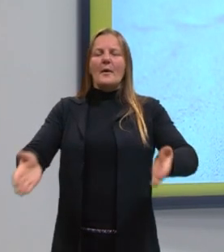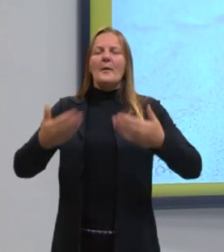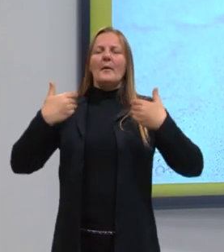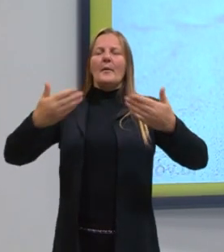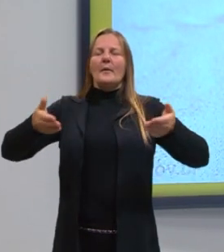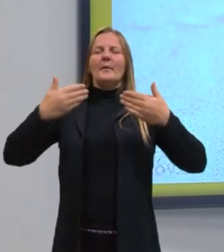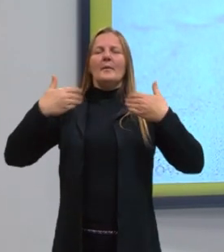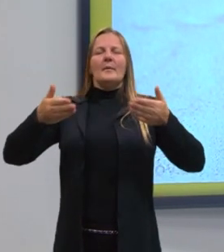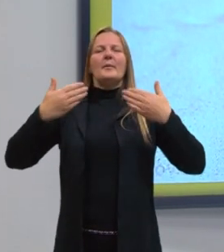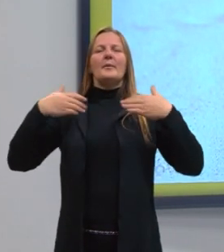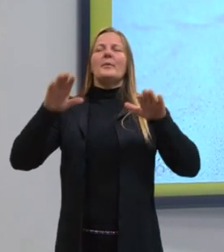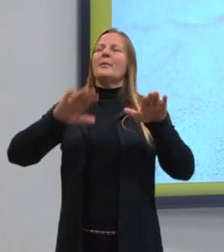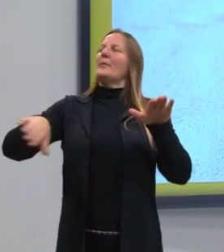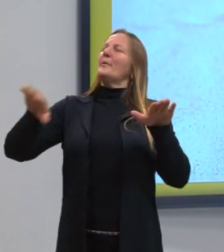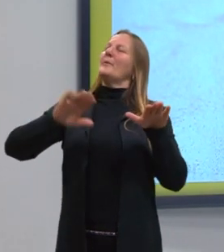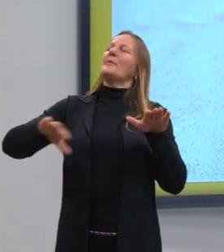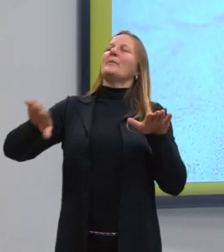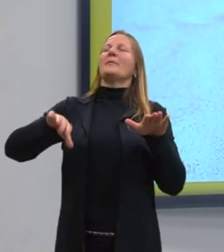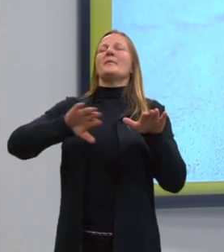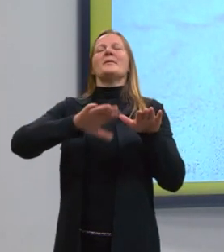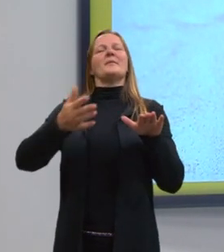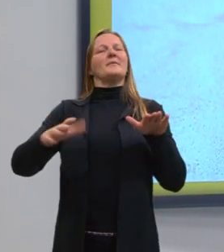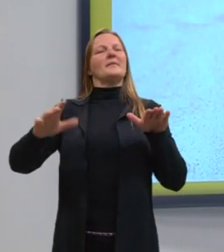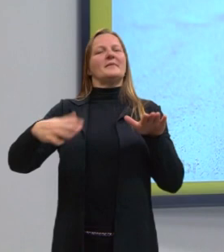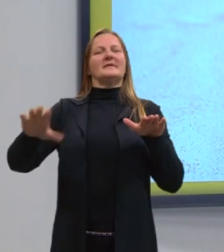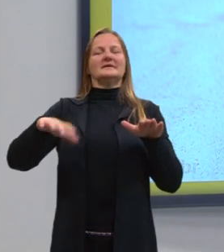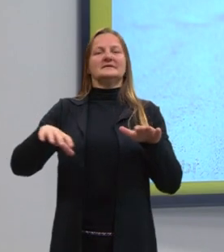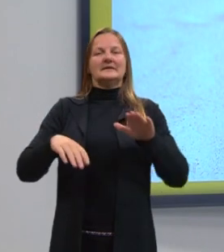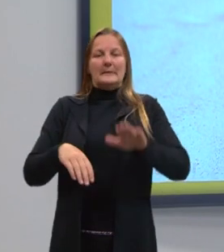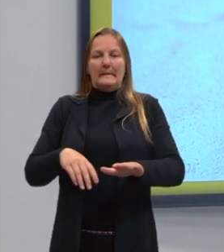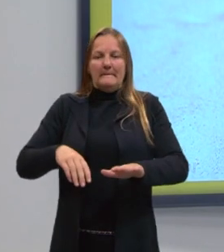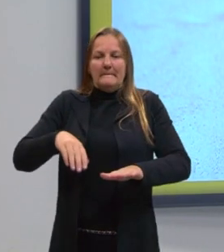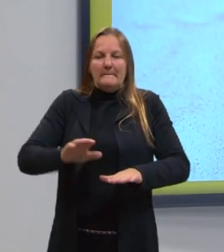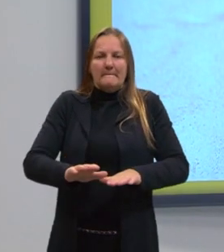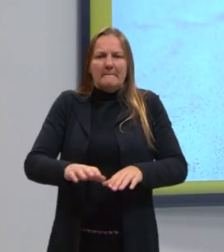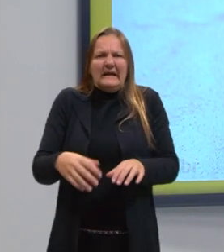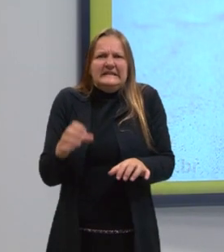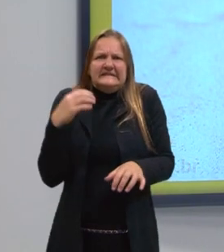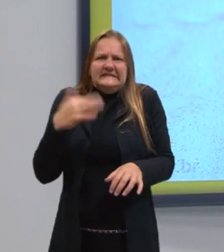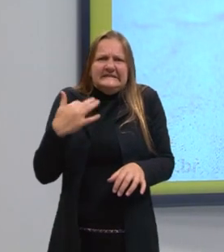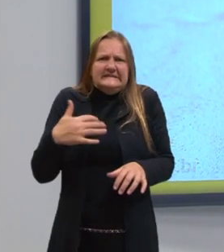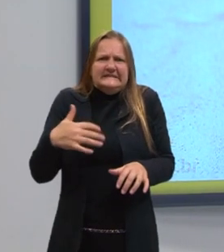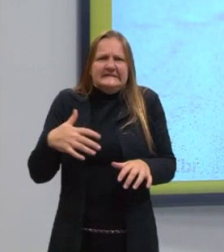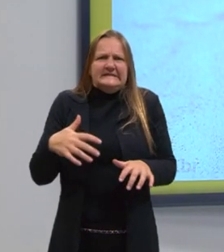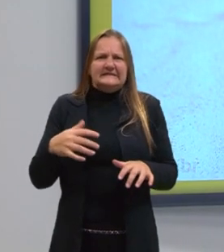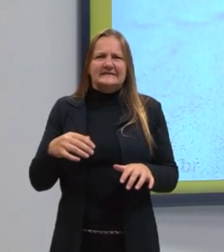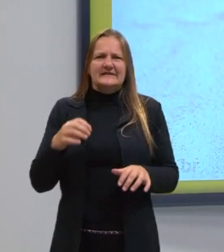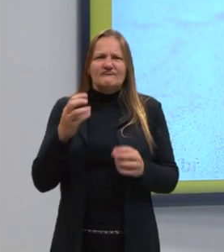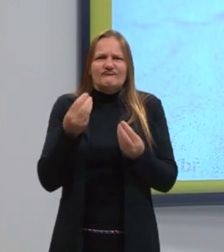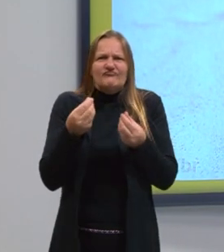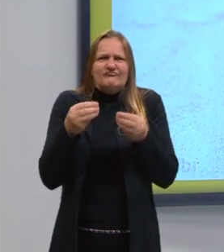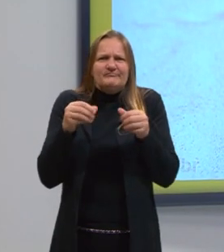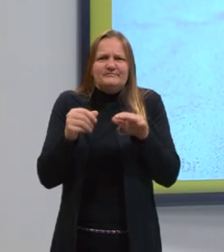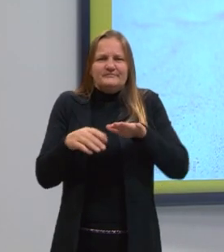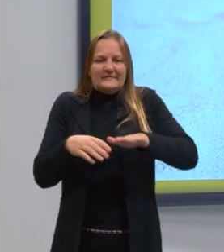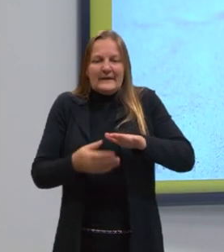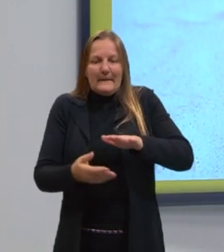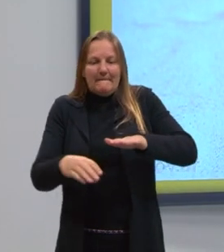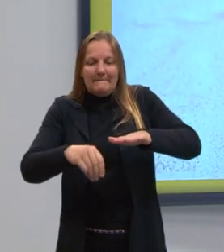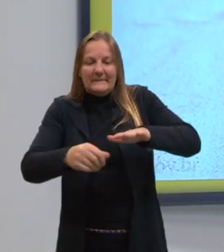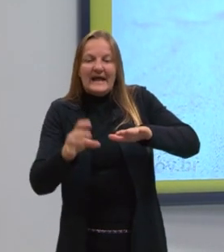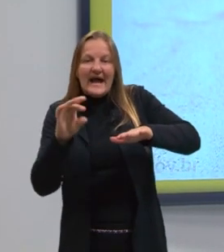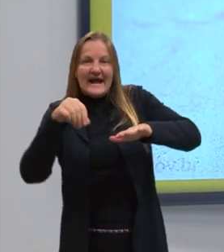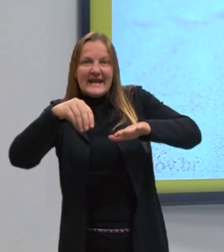dia muito quente, podemos sentir nossos pés descalços queimarem, entre aspas, quando é em